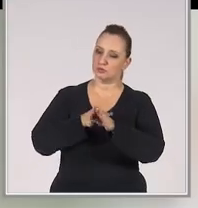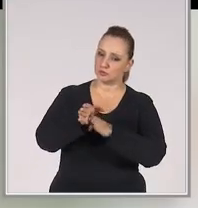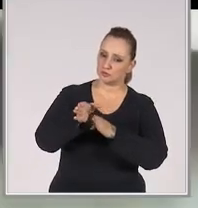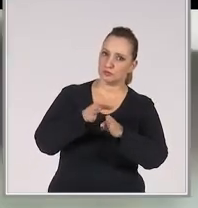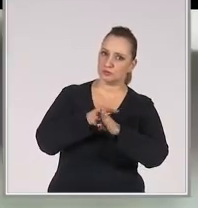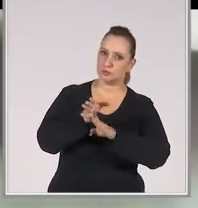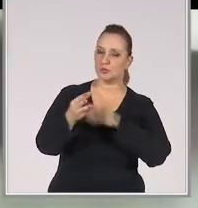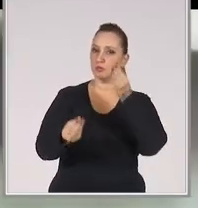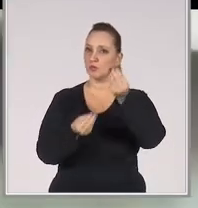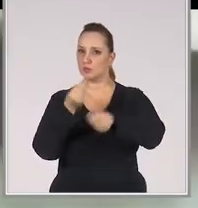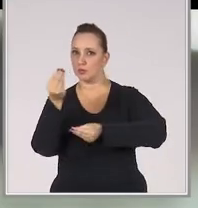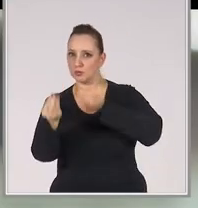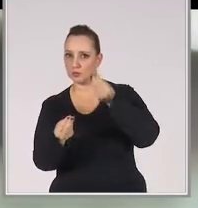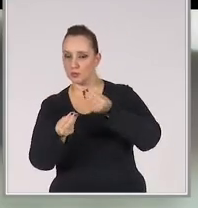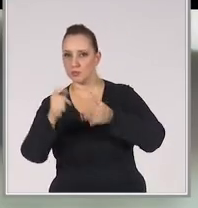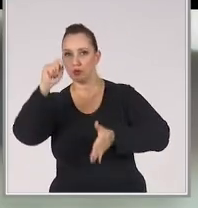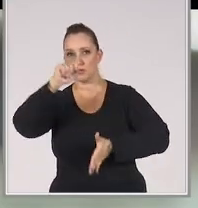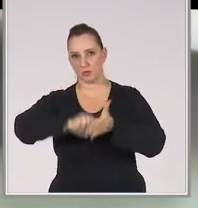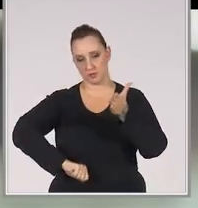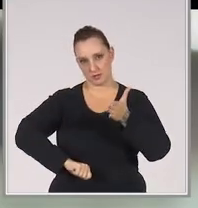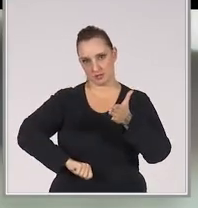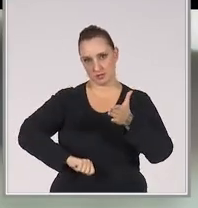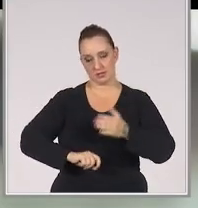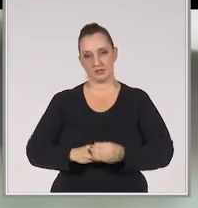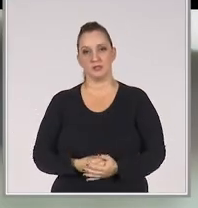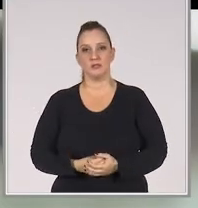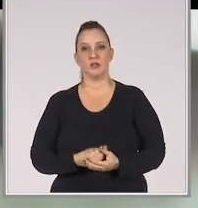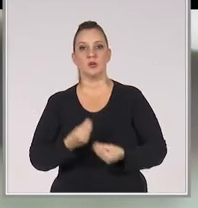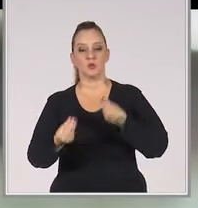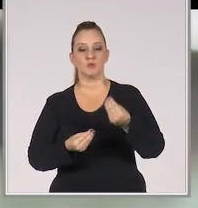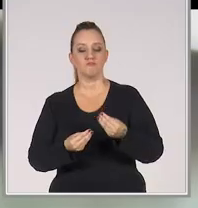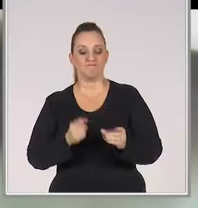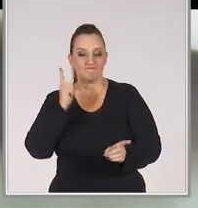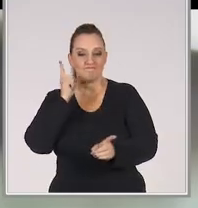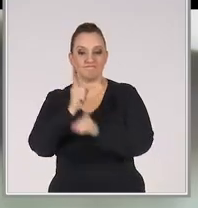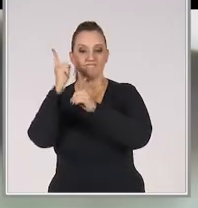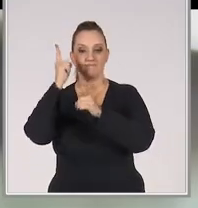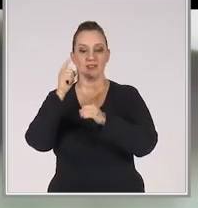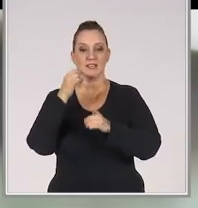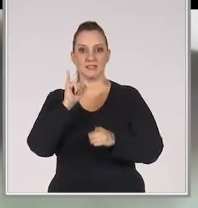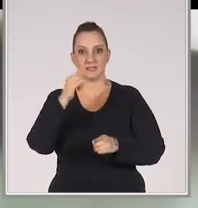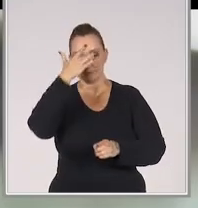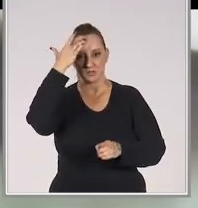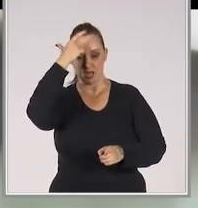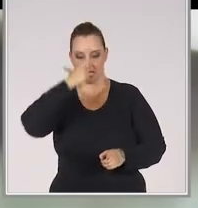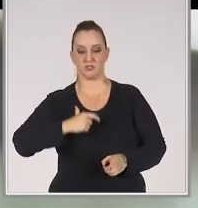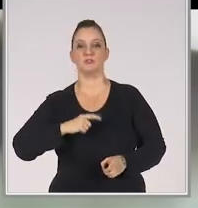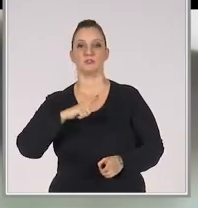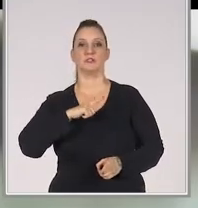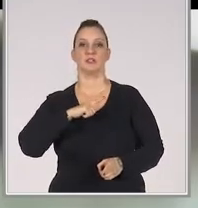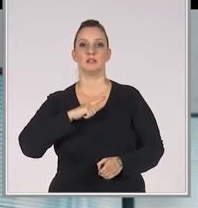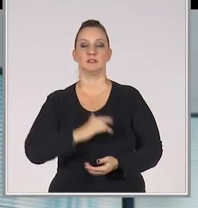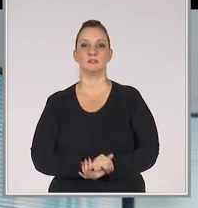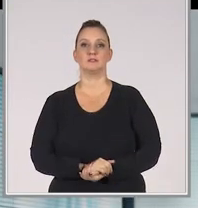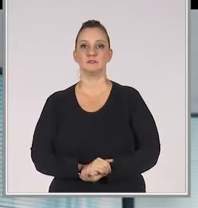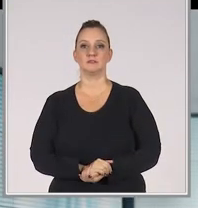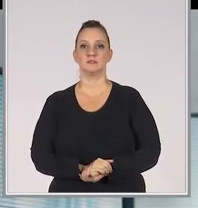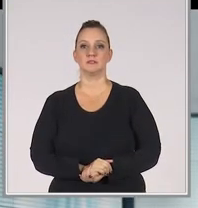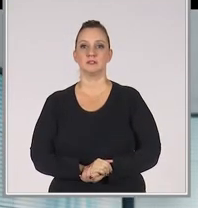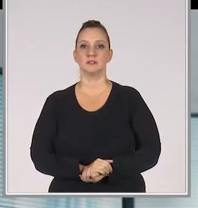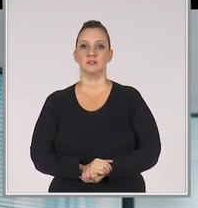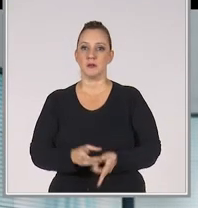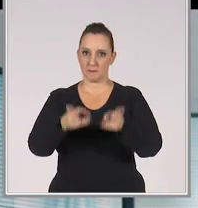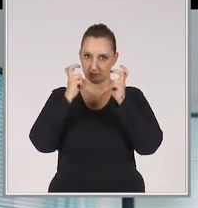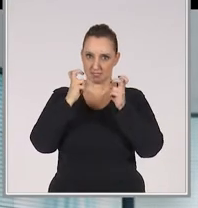orientar como que você contrata, como que você evidencia se a pessoa tem atitude para o cargo. Viu?